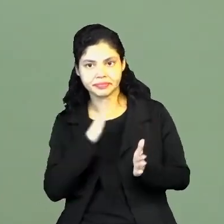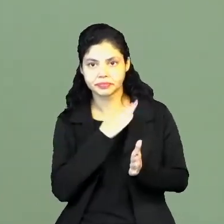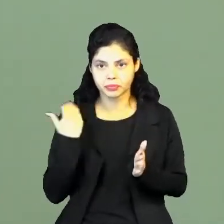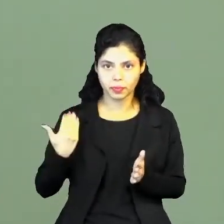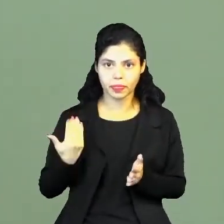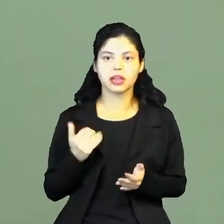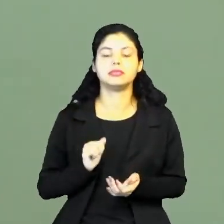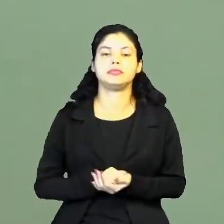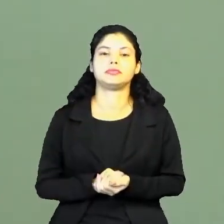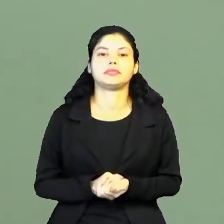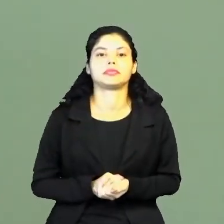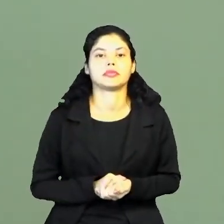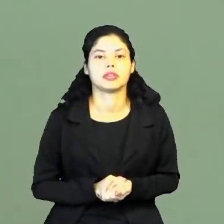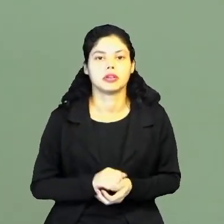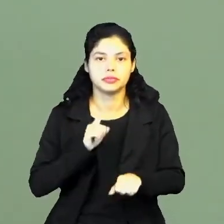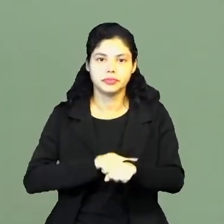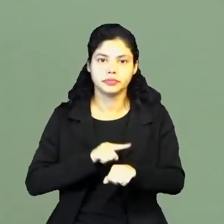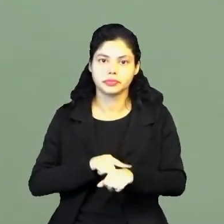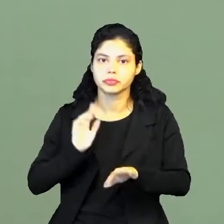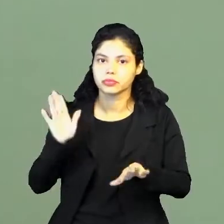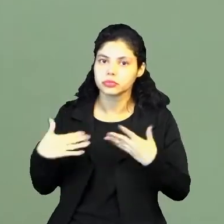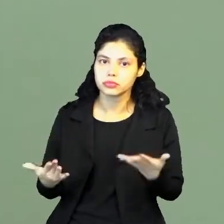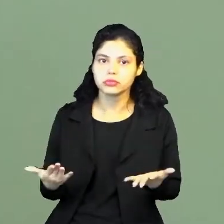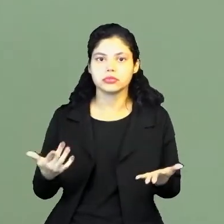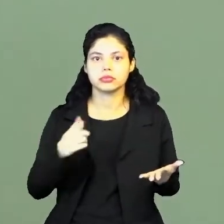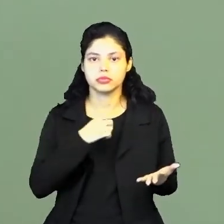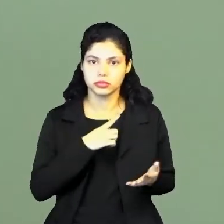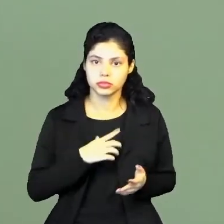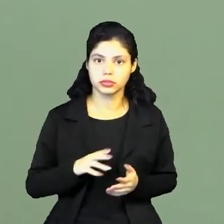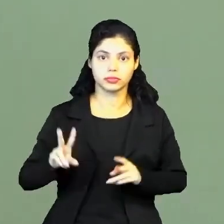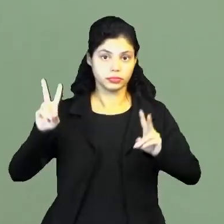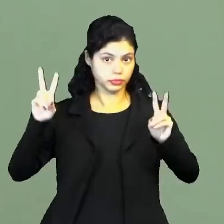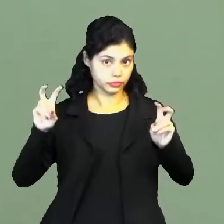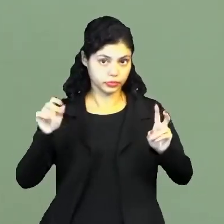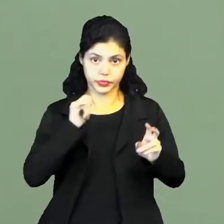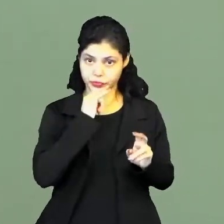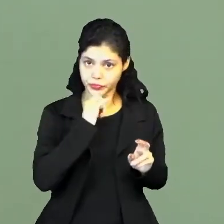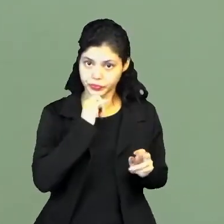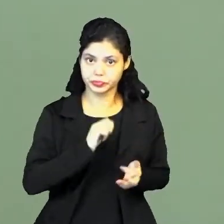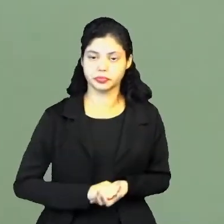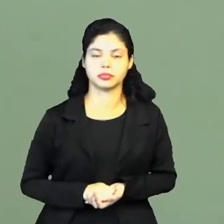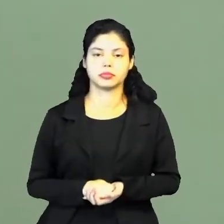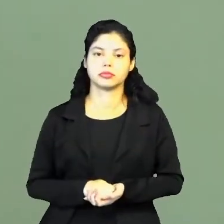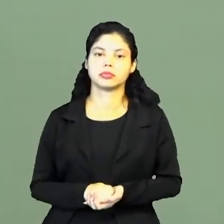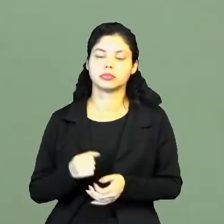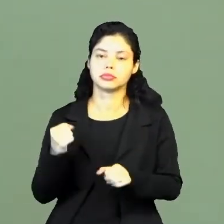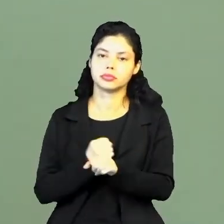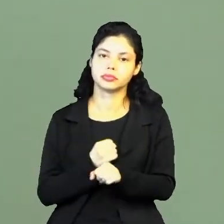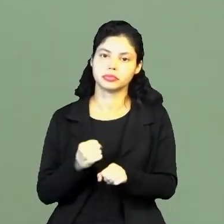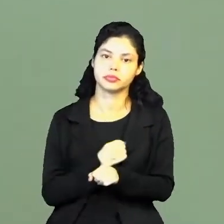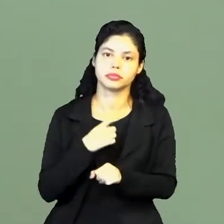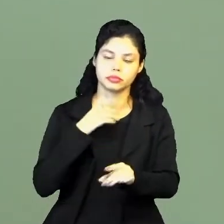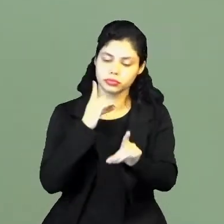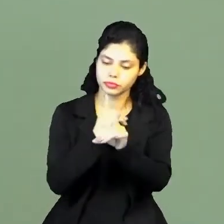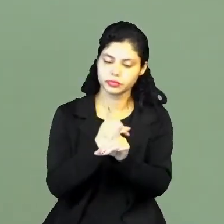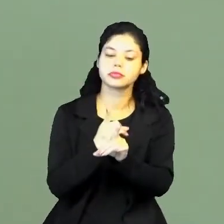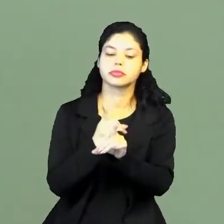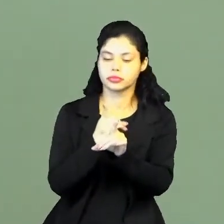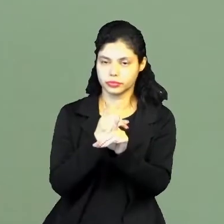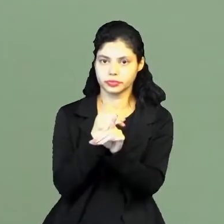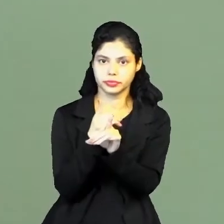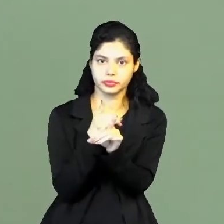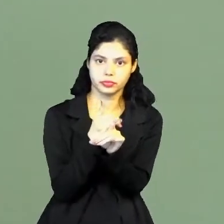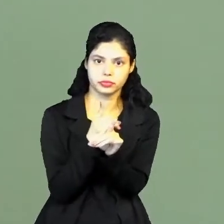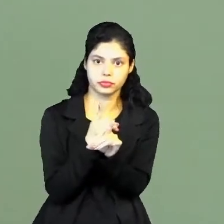E aí passou muito tempo sem se saber que era o serial killer. E aí vamos supor, né, que nesse ano tenha se descoberto, né,